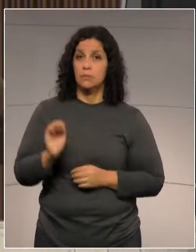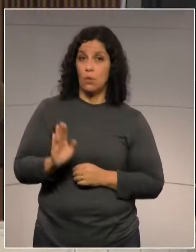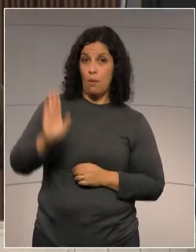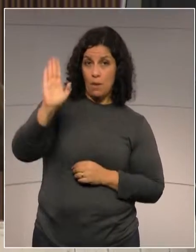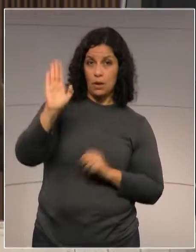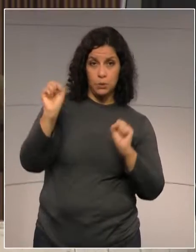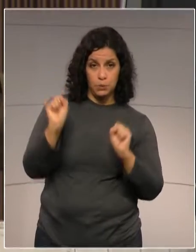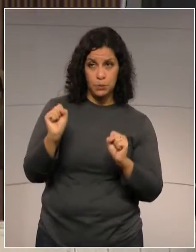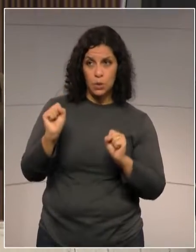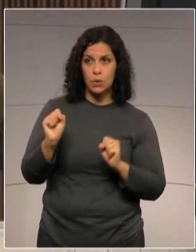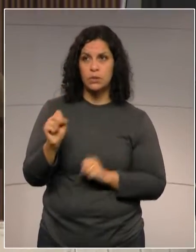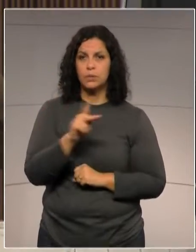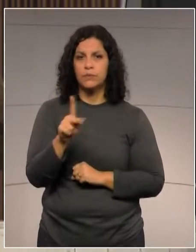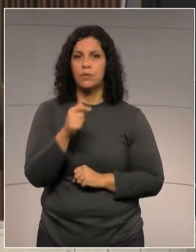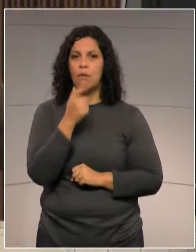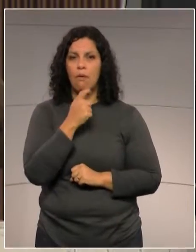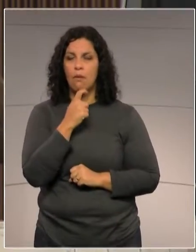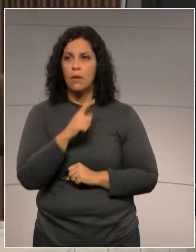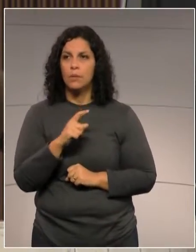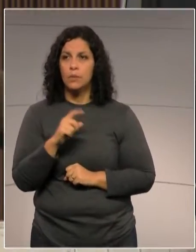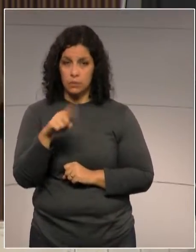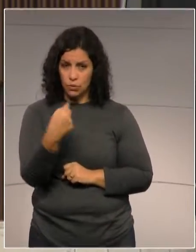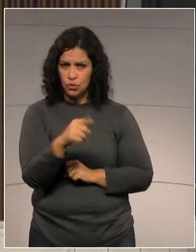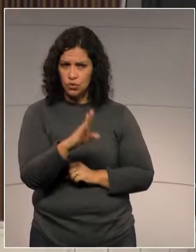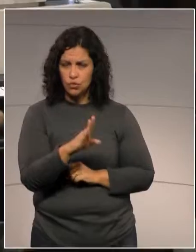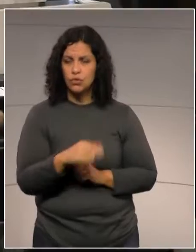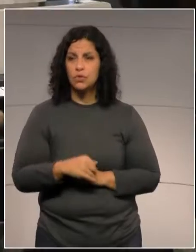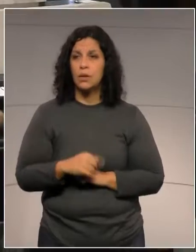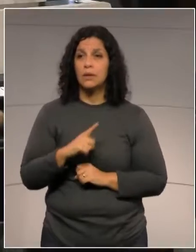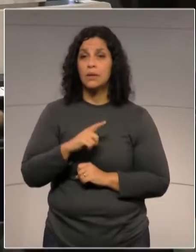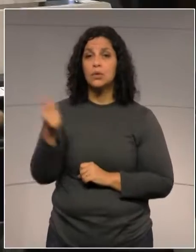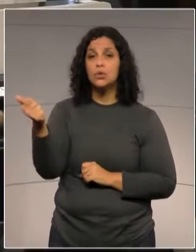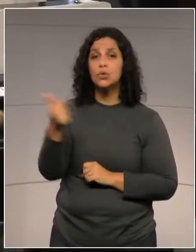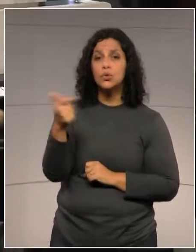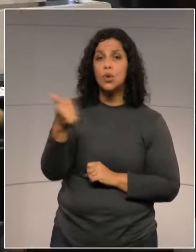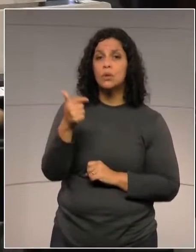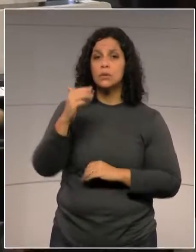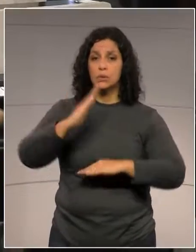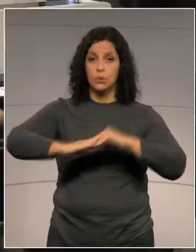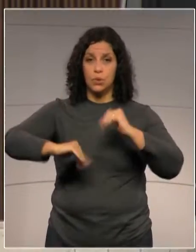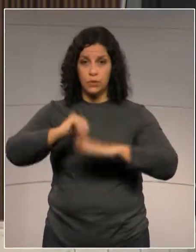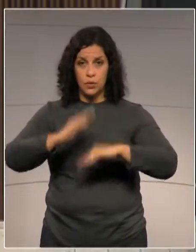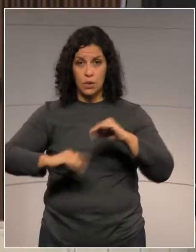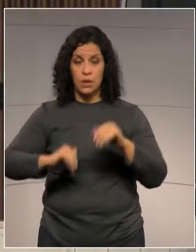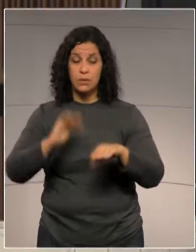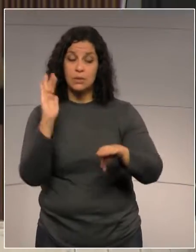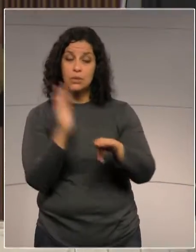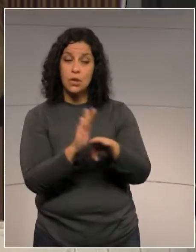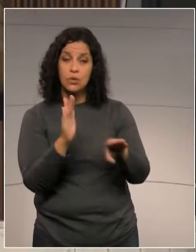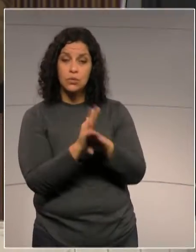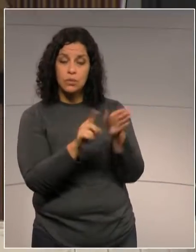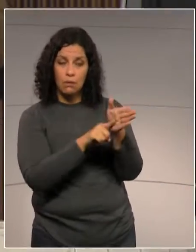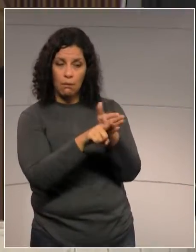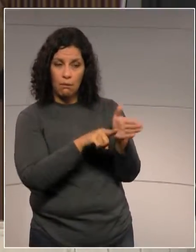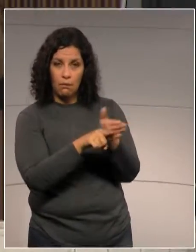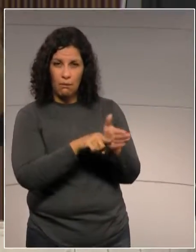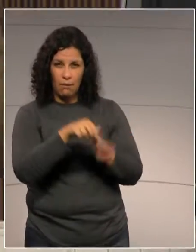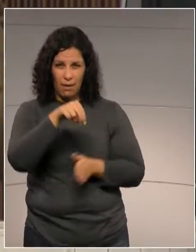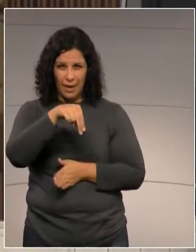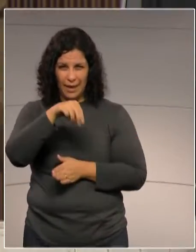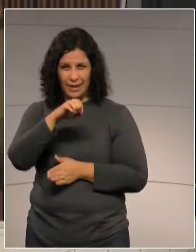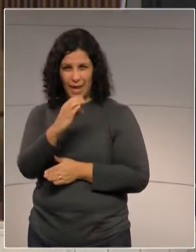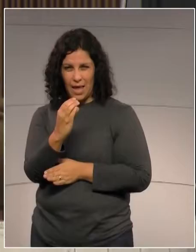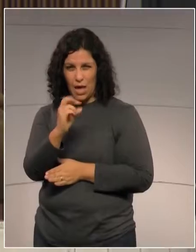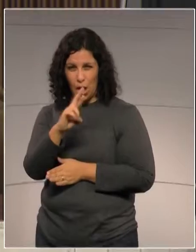deputado. Professor Lemos. Na sequência. Existem 12 profissionais de auxiliar necrópsia já